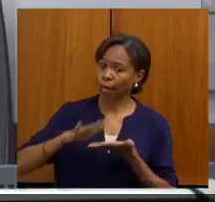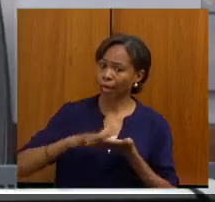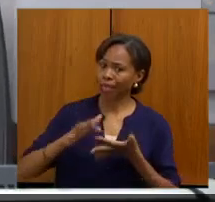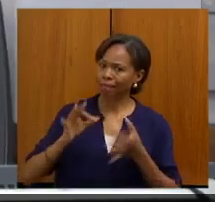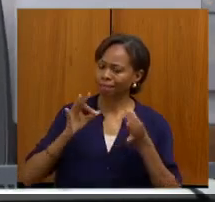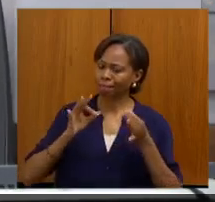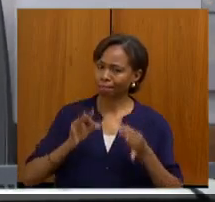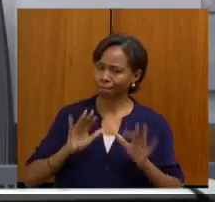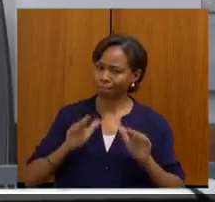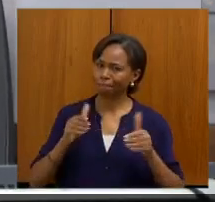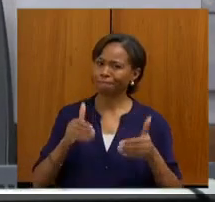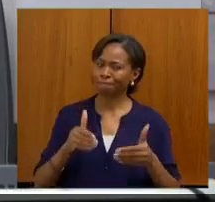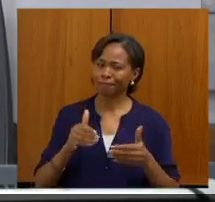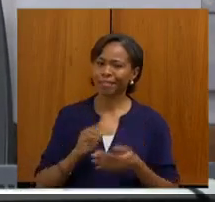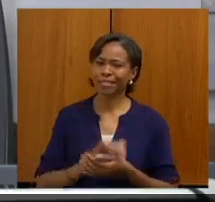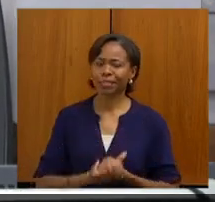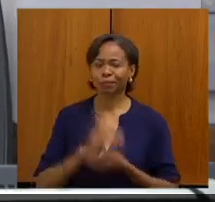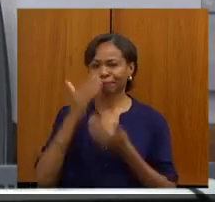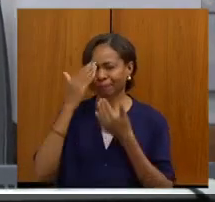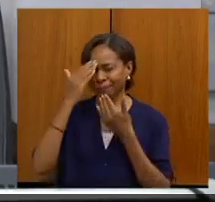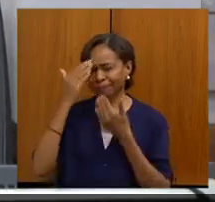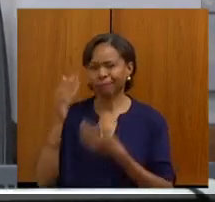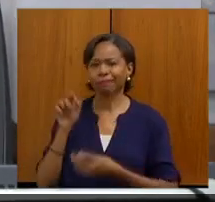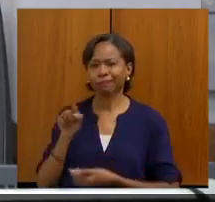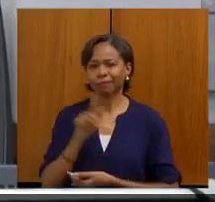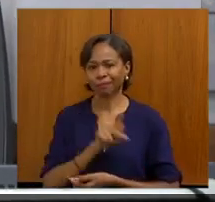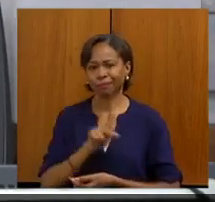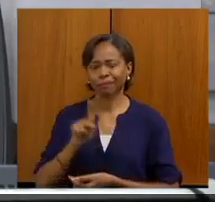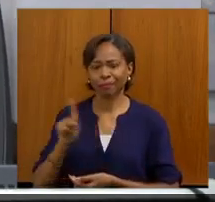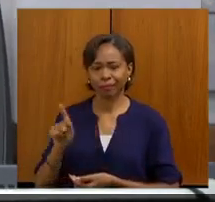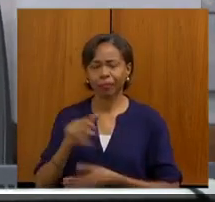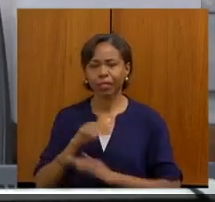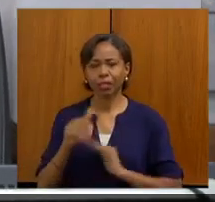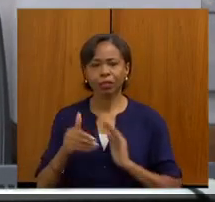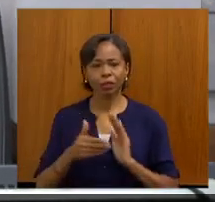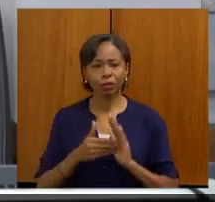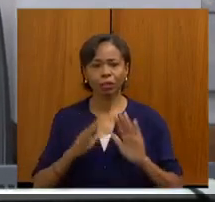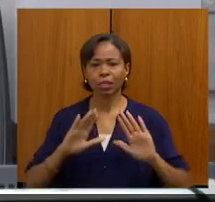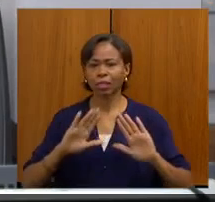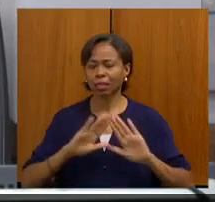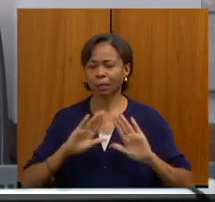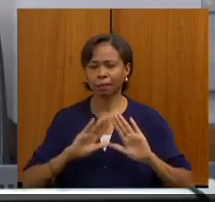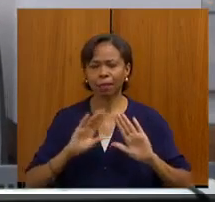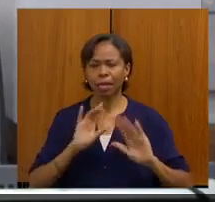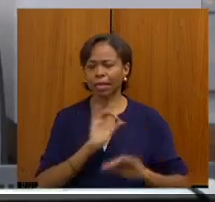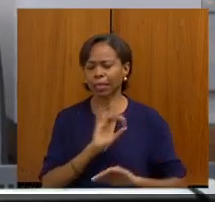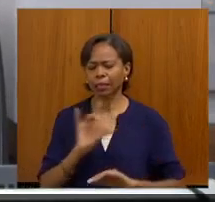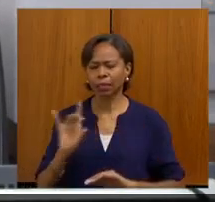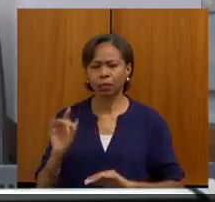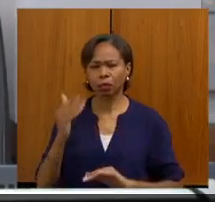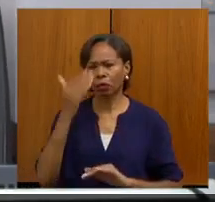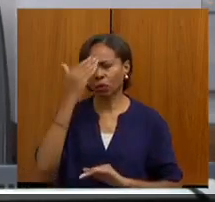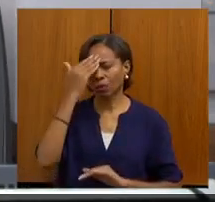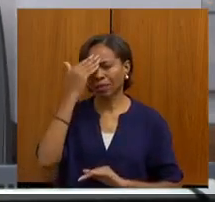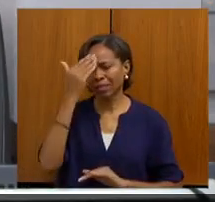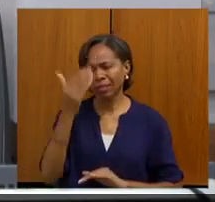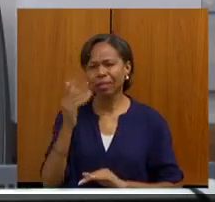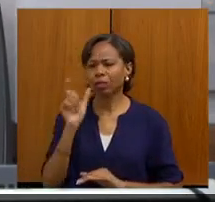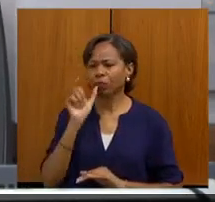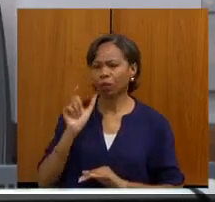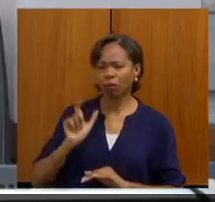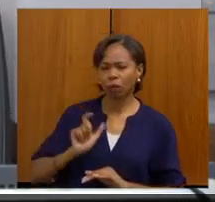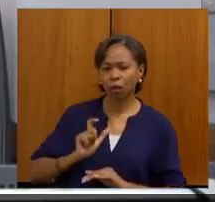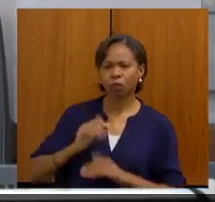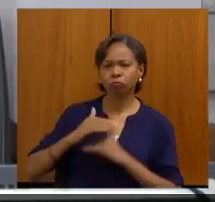Agradeço, presidente, em seu nome, a toda a Assembleia, agradeço cada palavra generosa de cada um dos deputados,